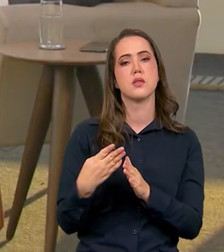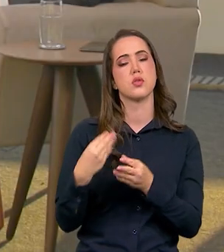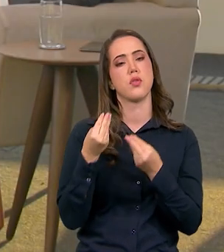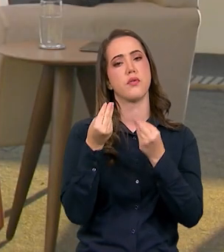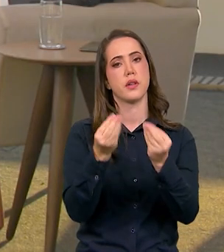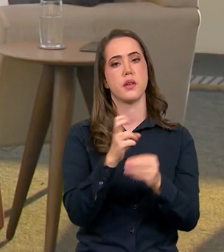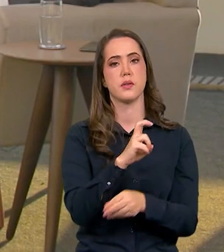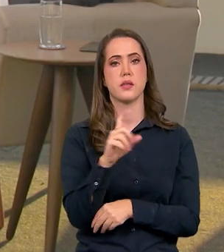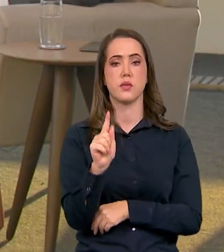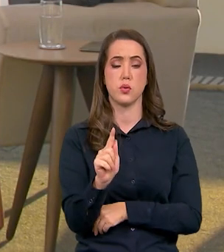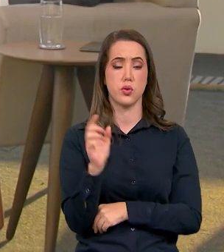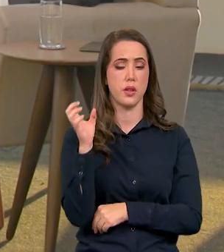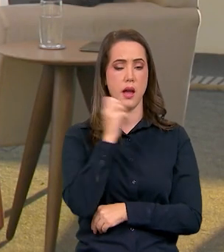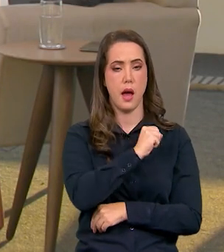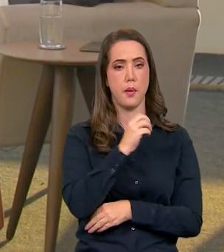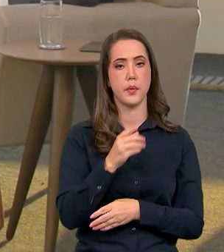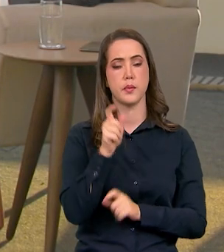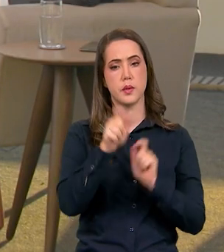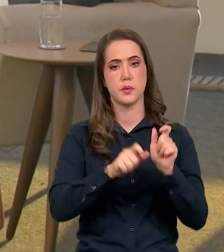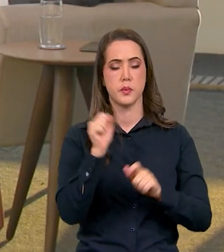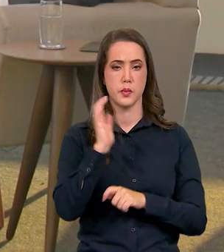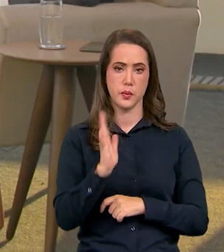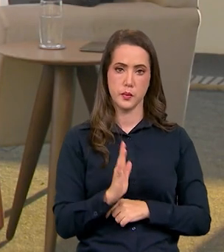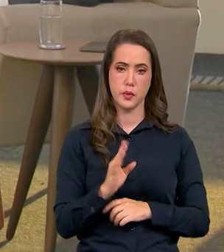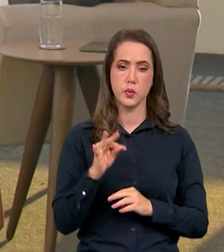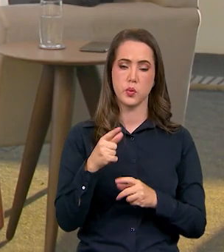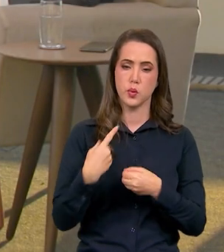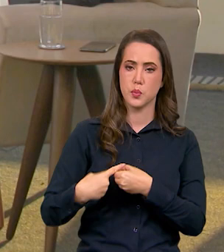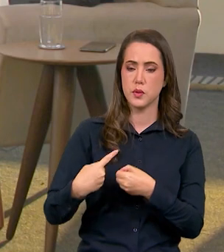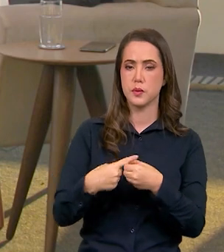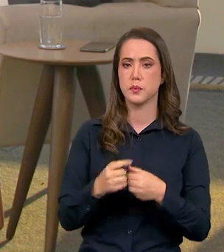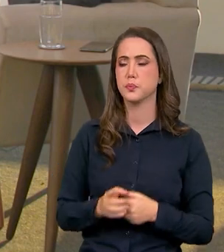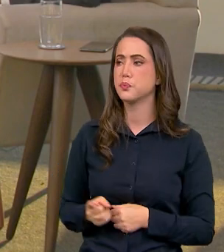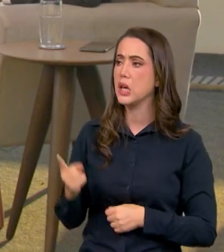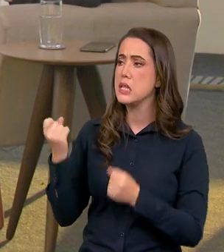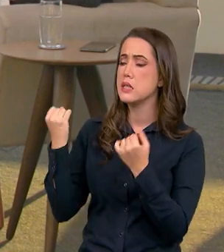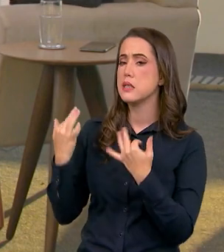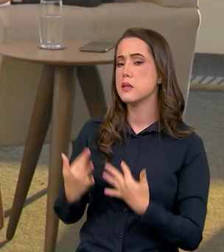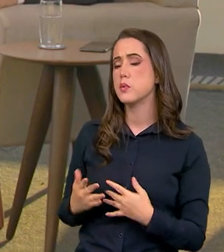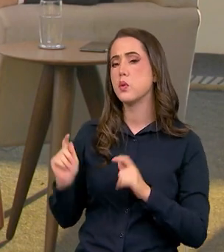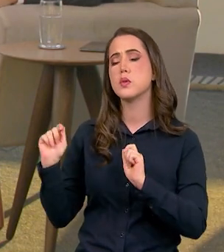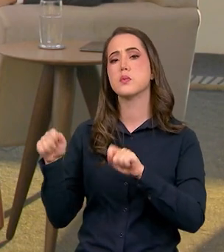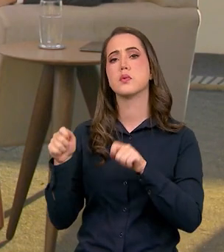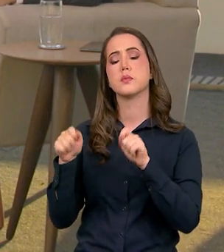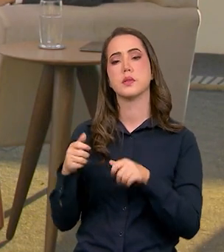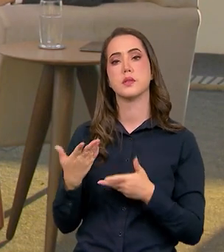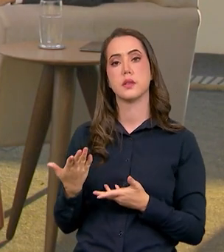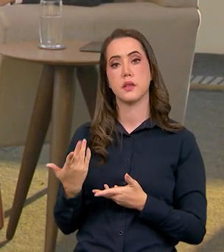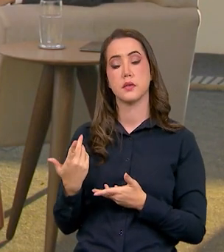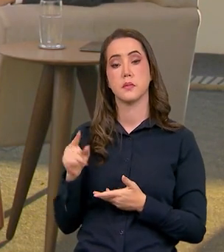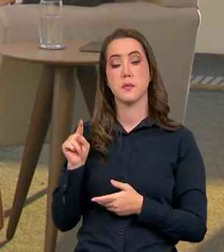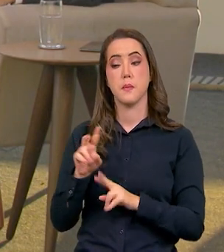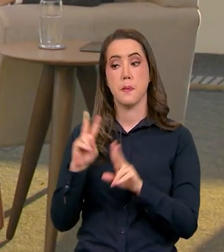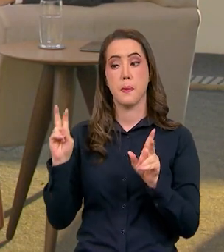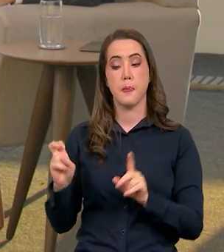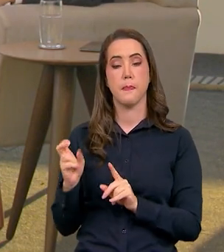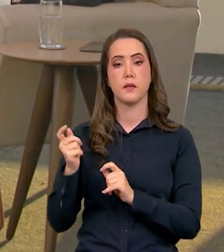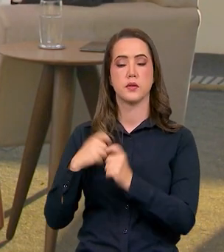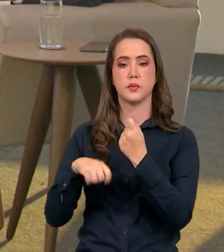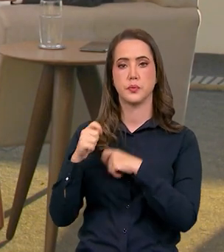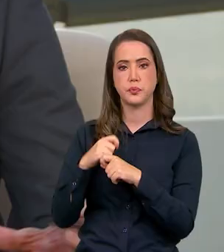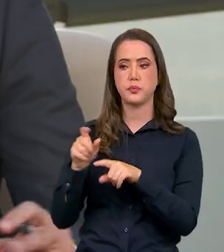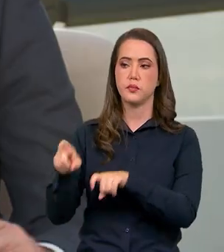chegue o mais rápido possível essa tecnologia para os brasileiros em todos os municípios. O senhor falou um pouco das potencialidades na parte